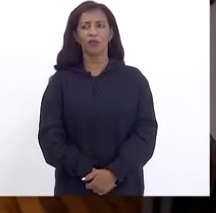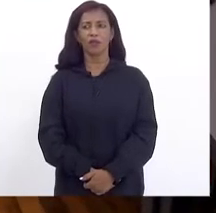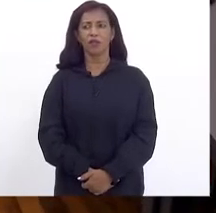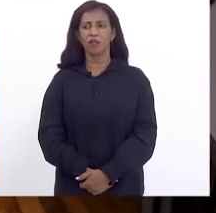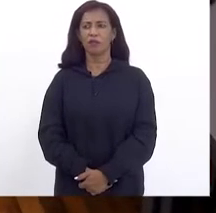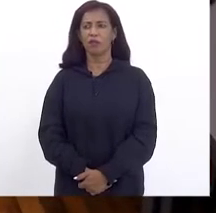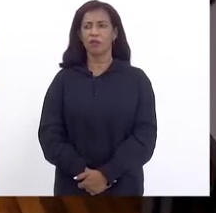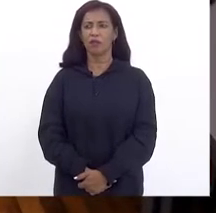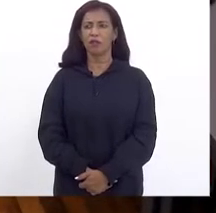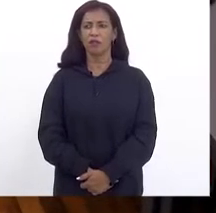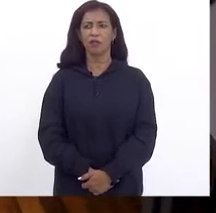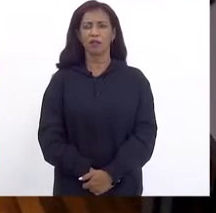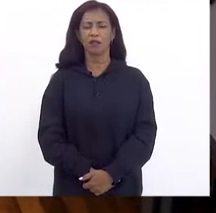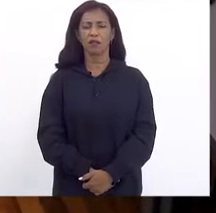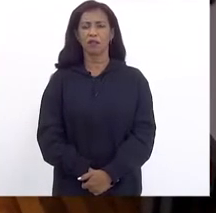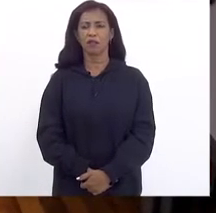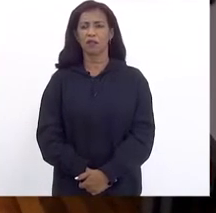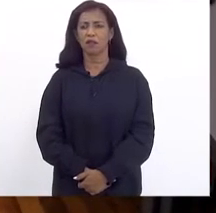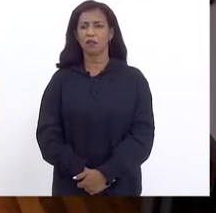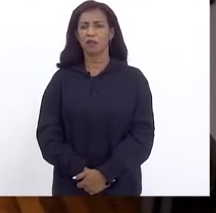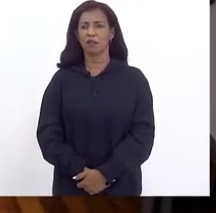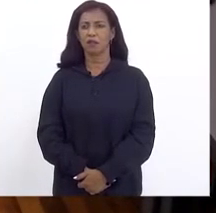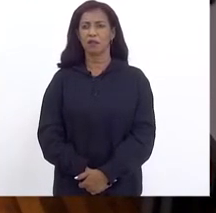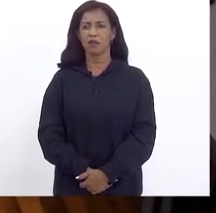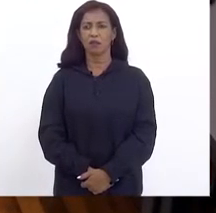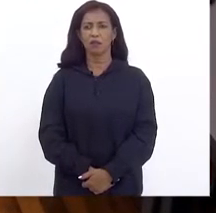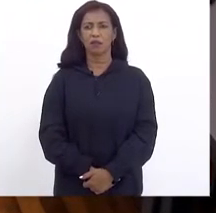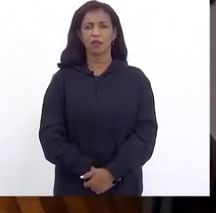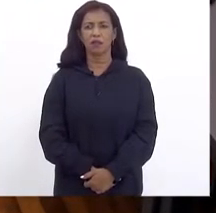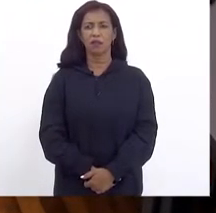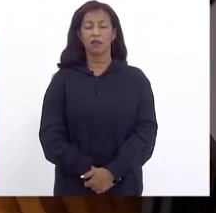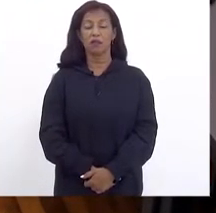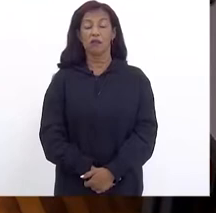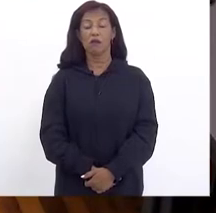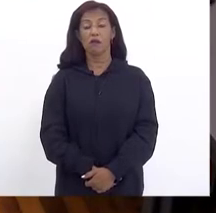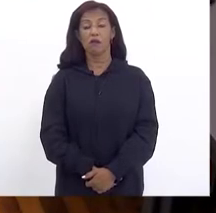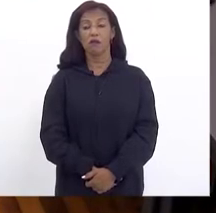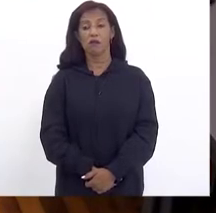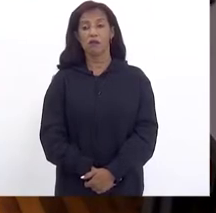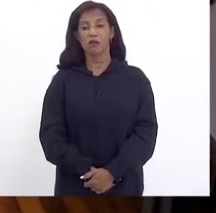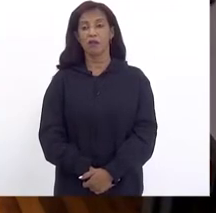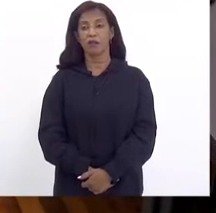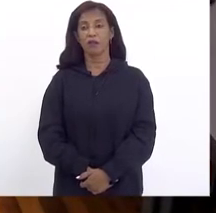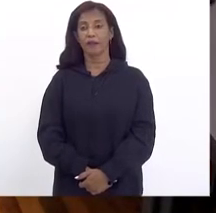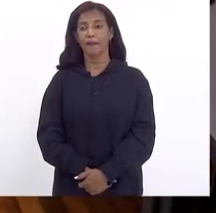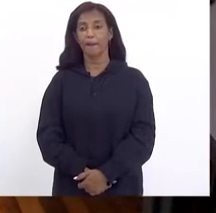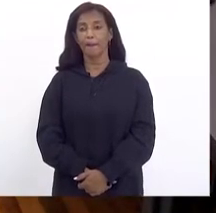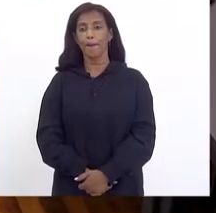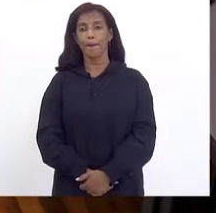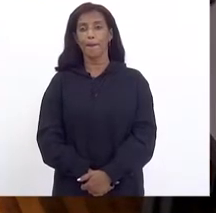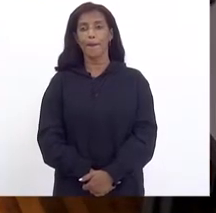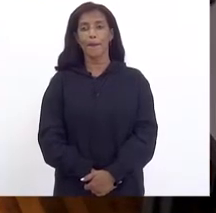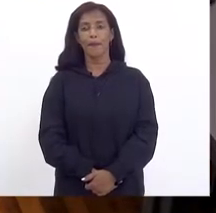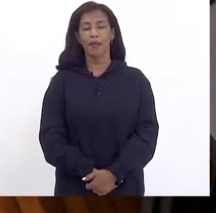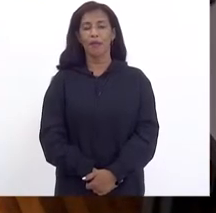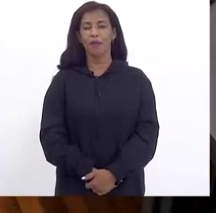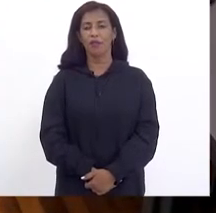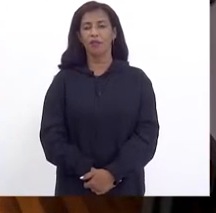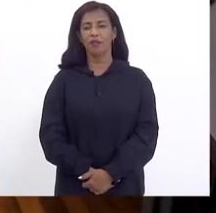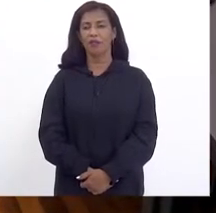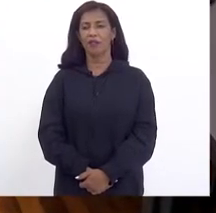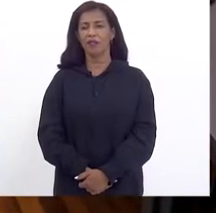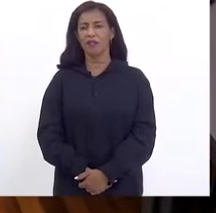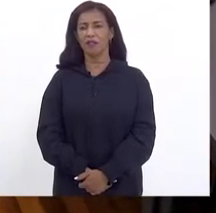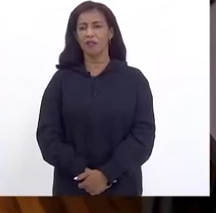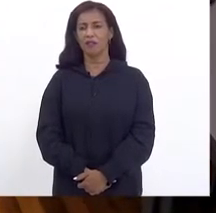Secretário O pode Responder Está sem áudio Eu acho que ele Não está nem escutando